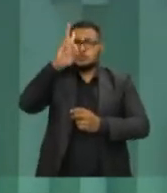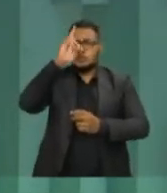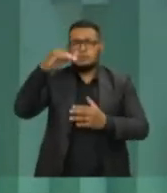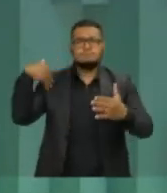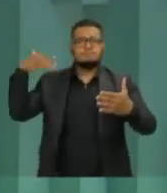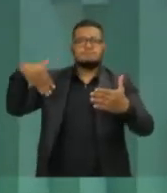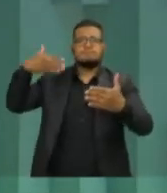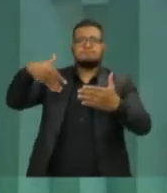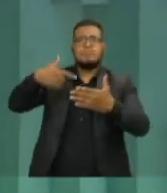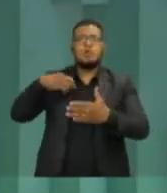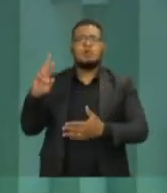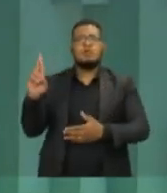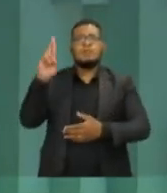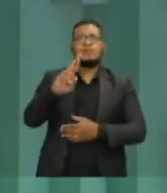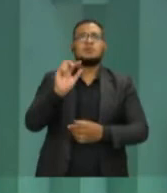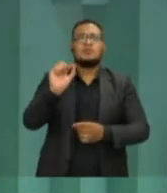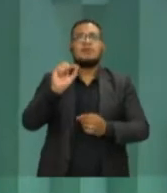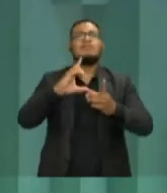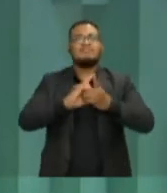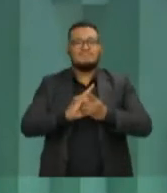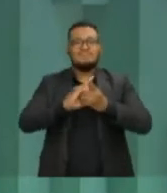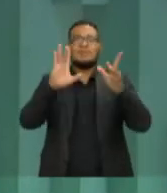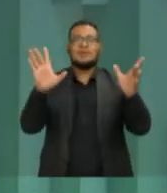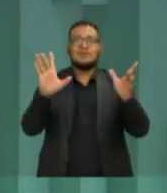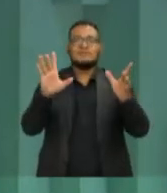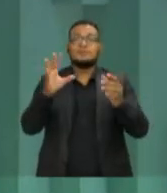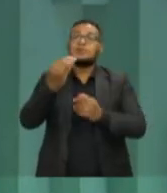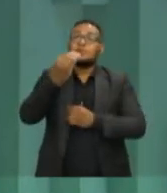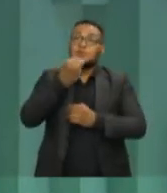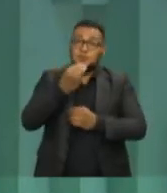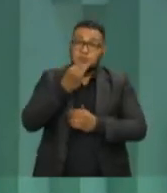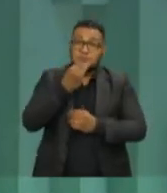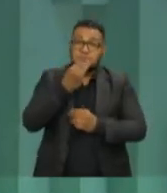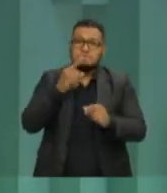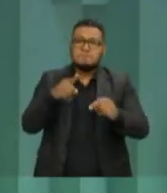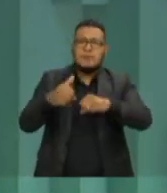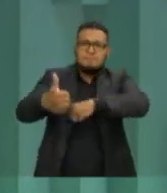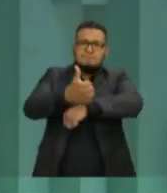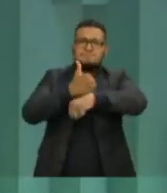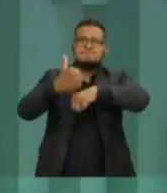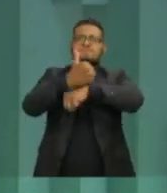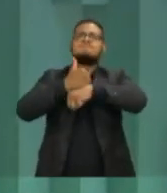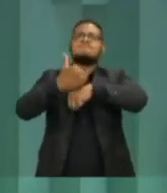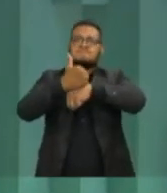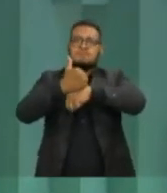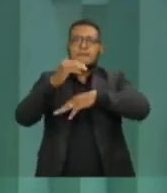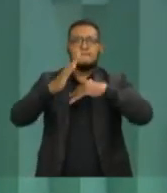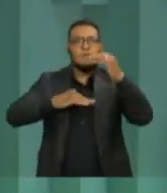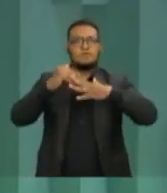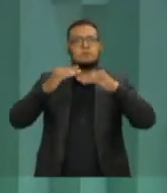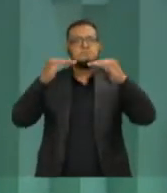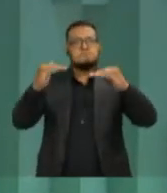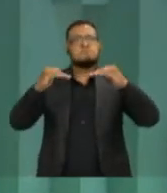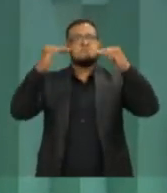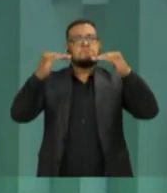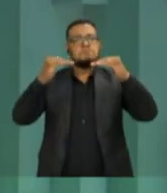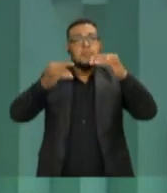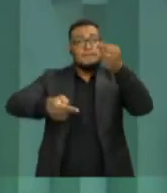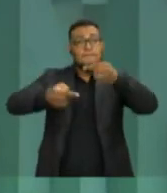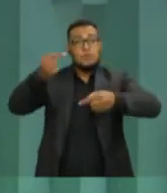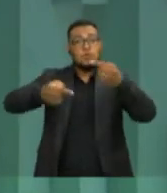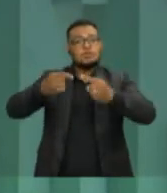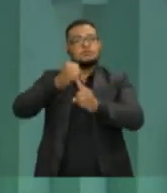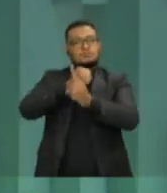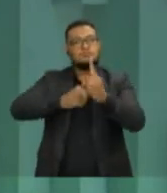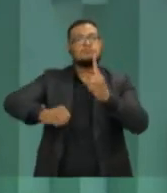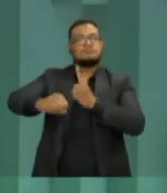vida, eu represento a democracia, a oportunidade, a qualificação profissional, a política social e principalmente uma